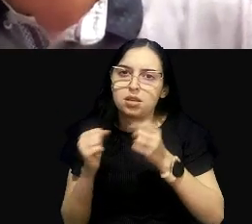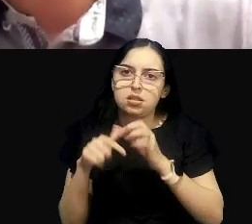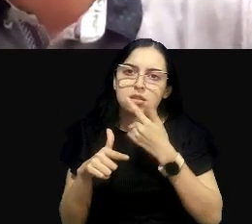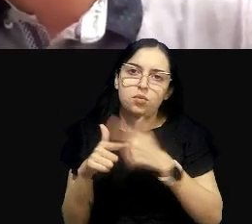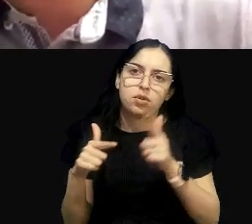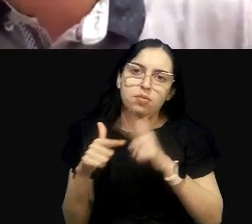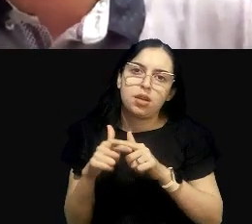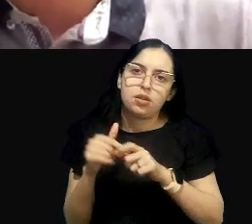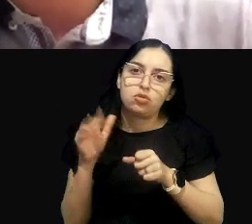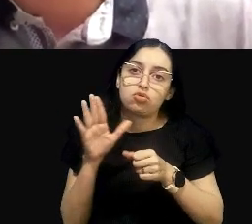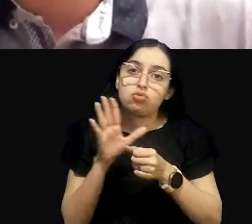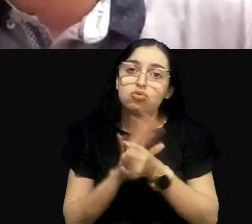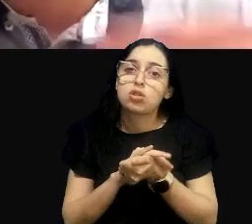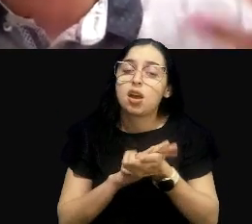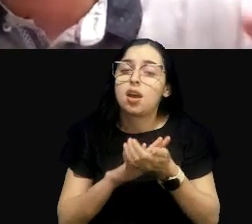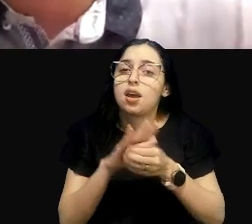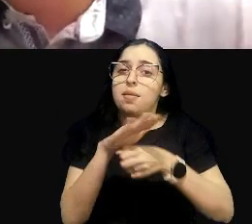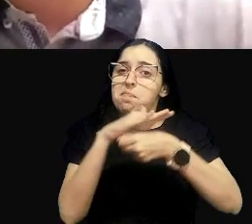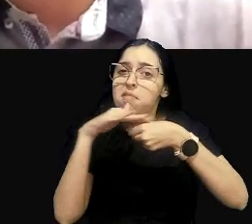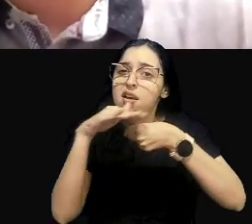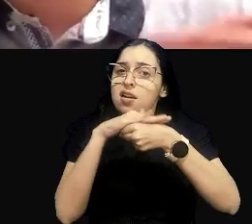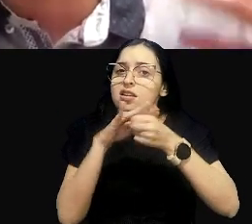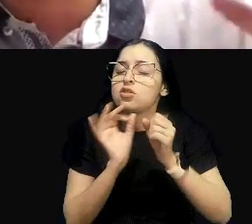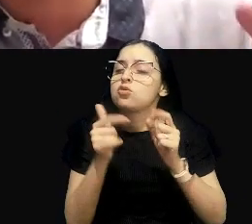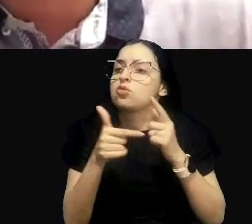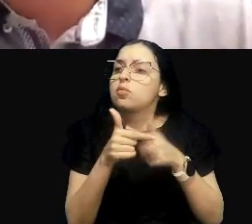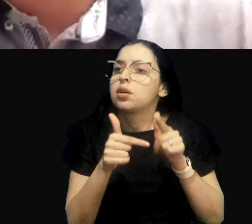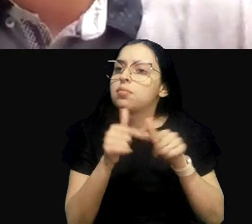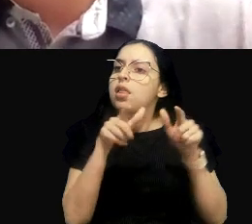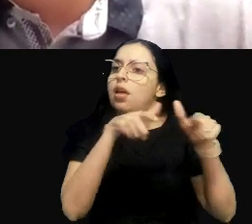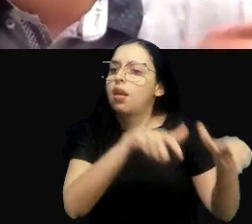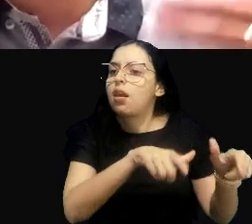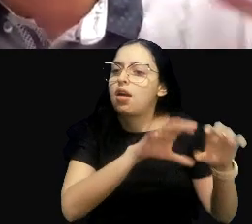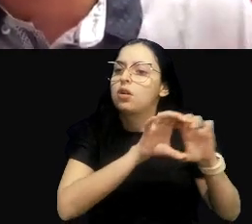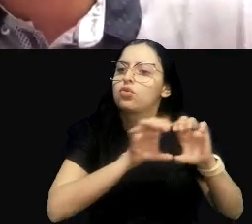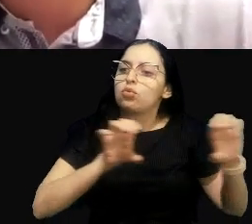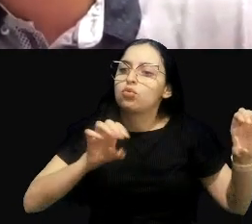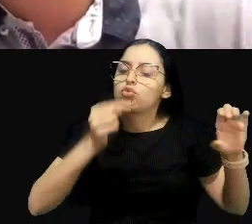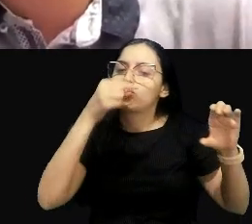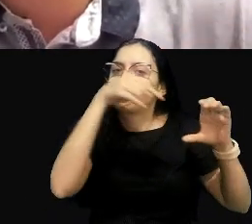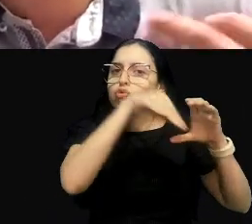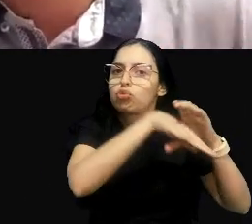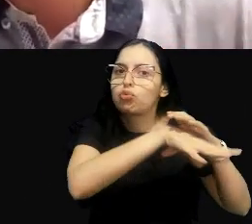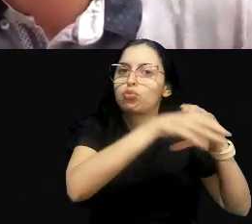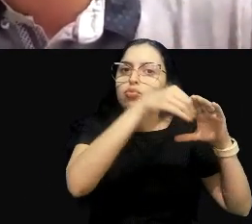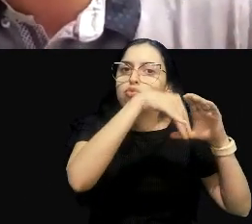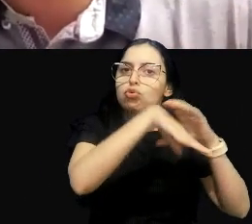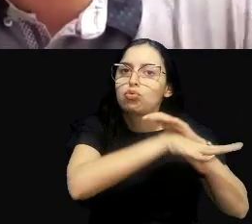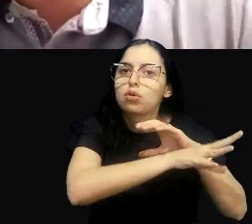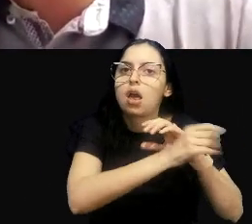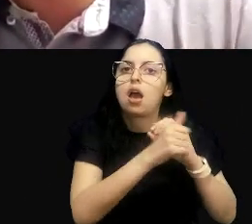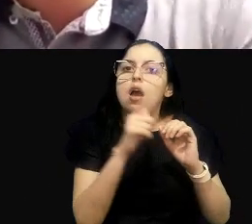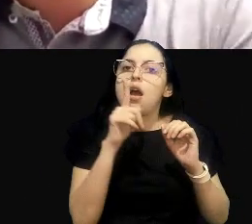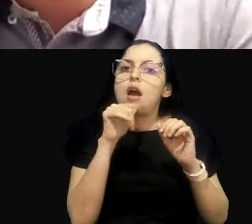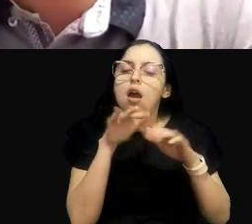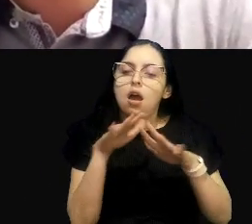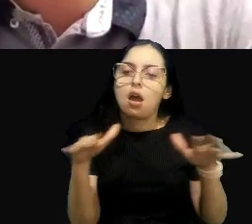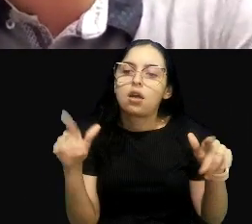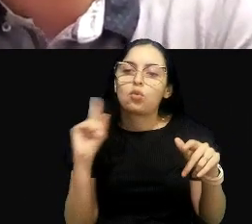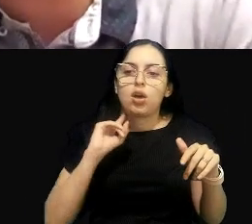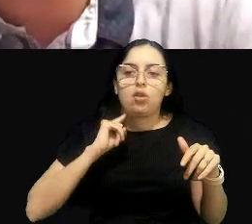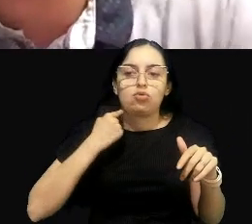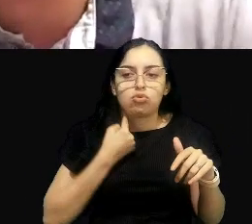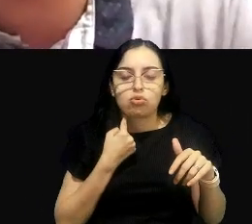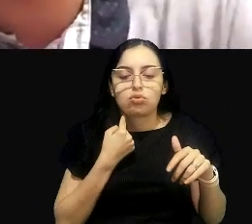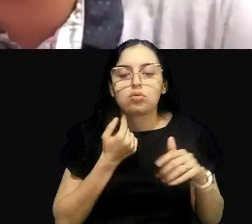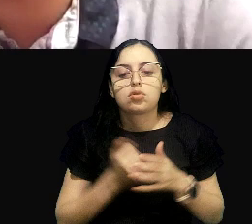enxugando gelo. O problema continua lá, o esgoto continua sendo gerado, o rio continua poluído e a gente está com essa alternativa